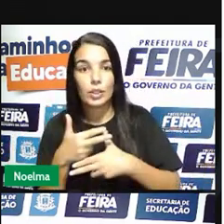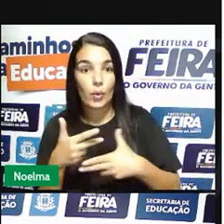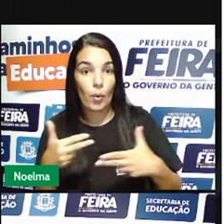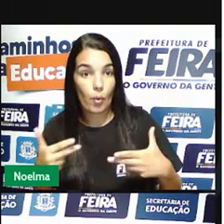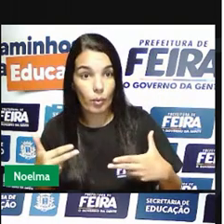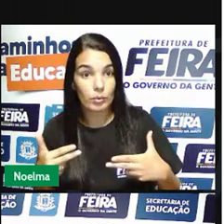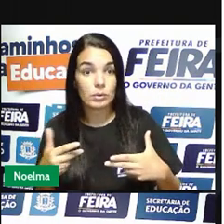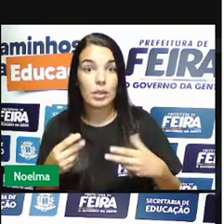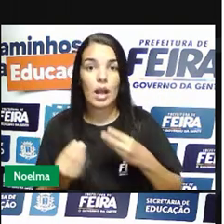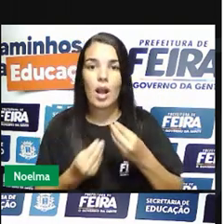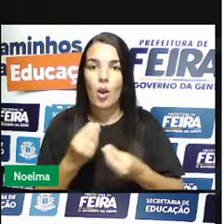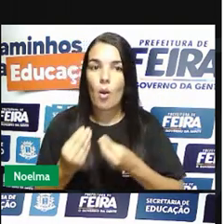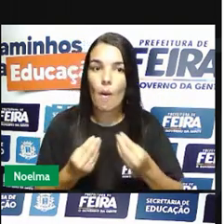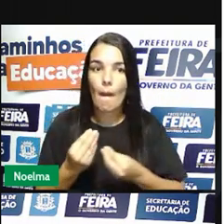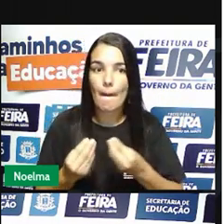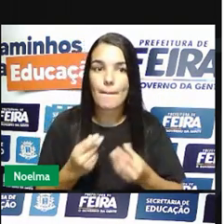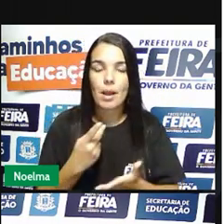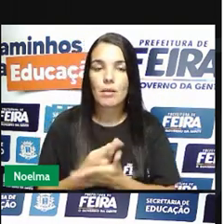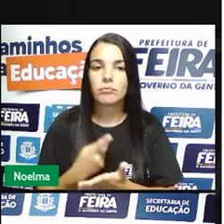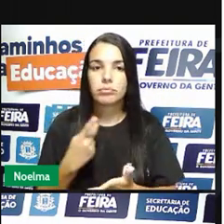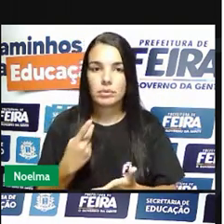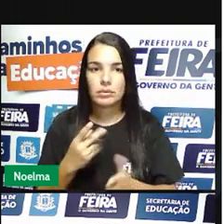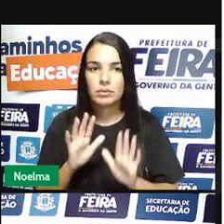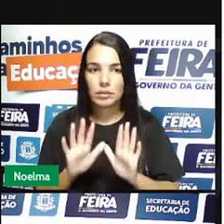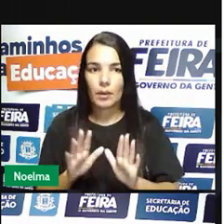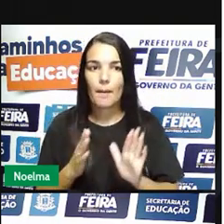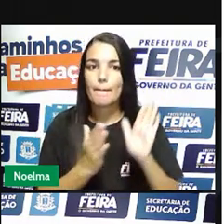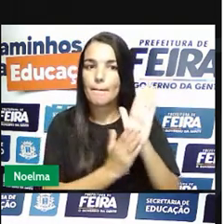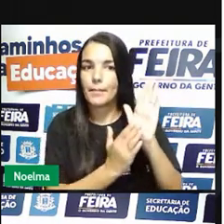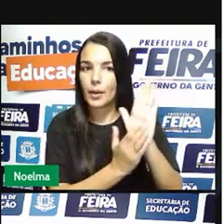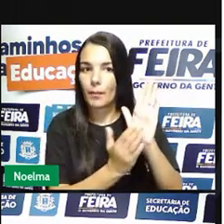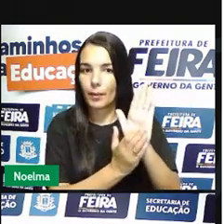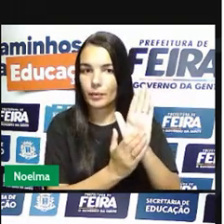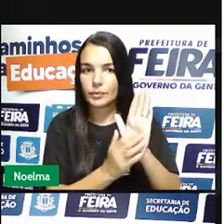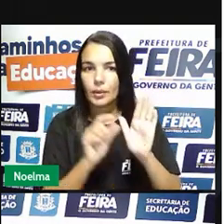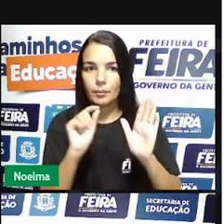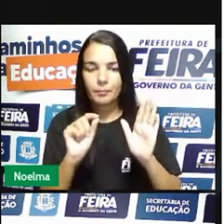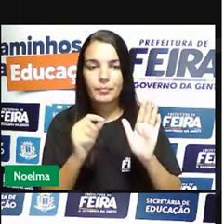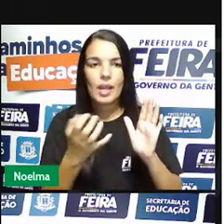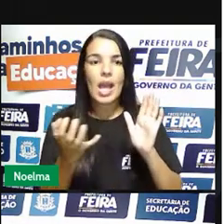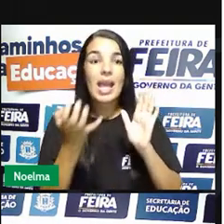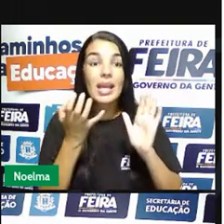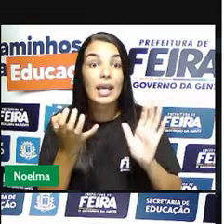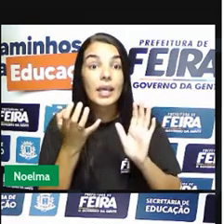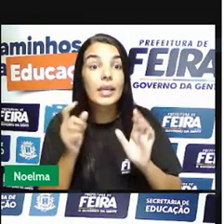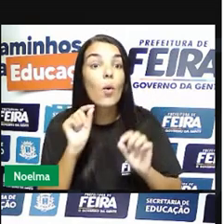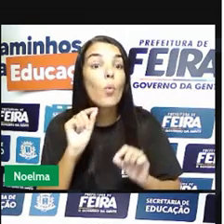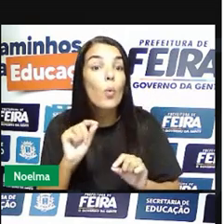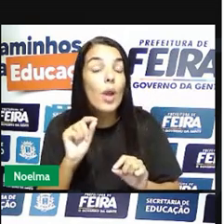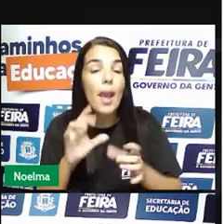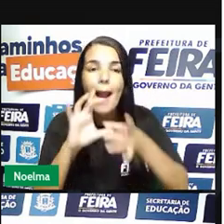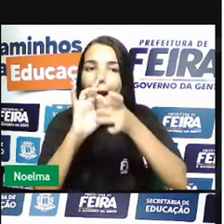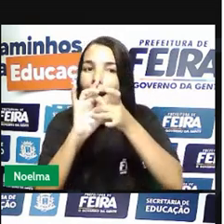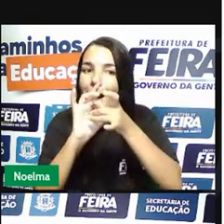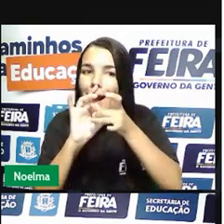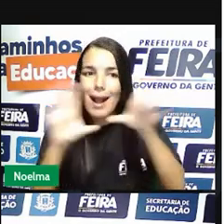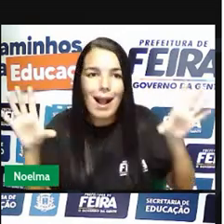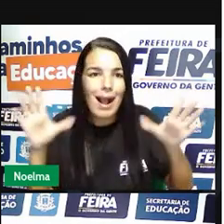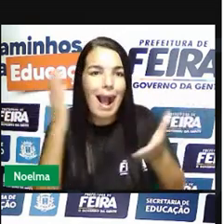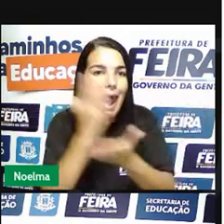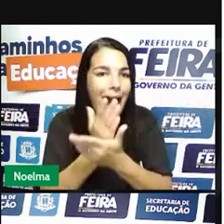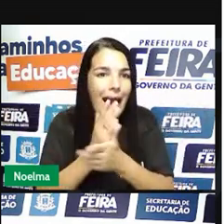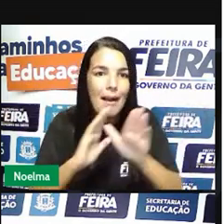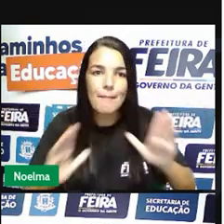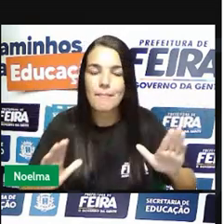ver aqui algumas dessas propostas. Olha, eles queriam romper com Portugal e adotar um